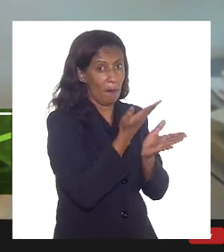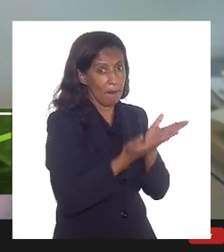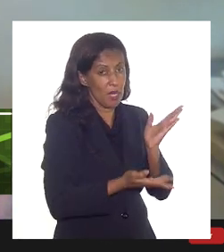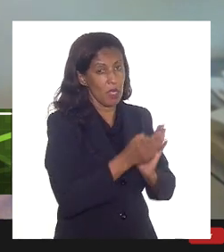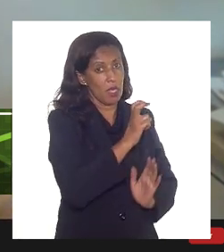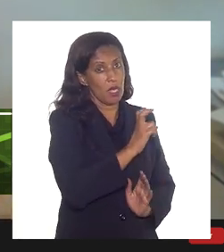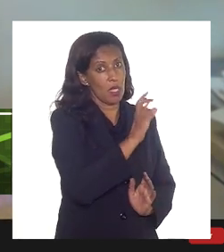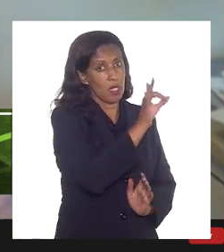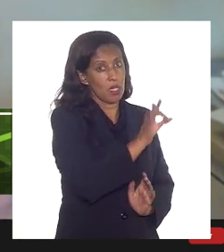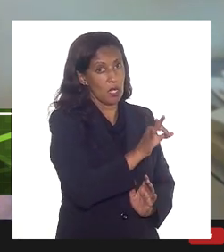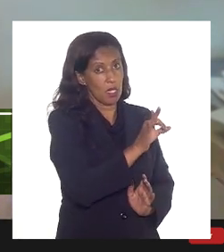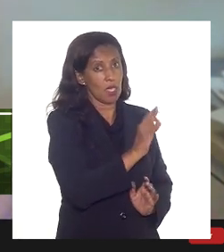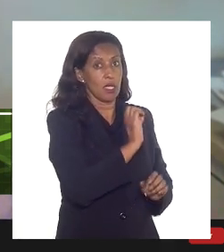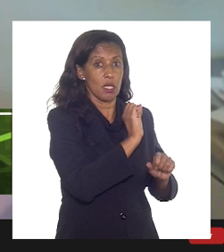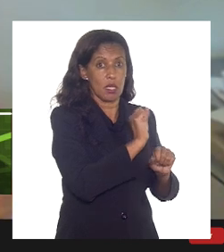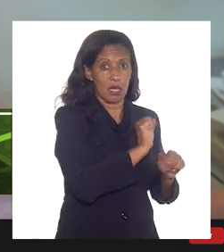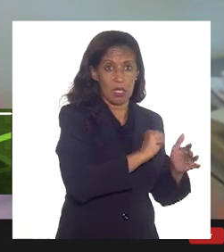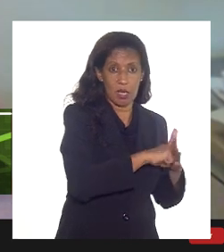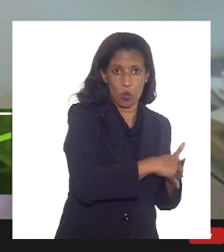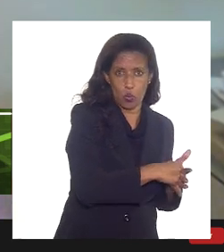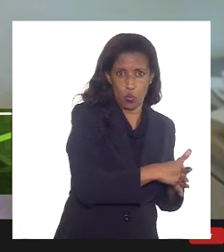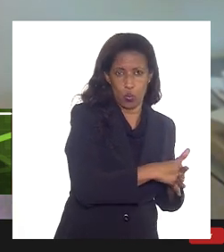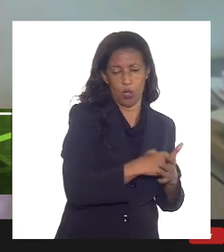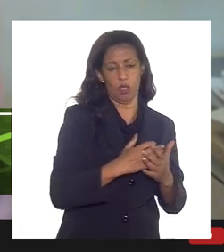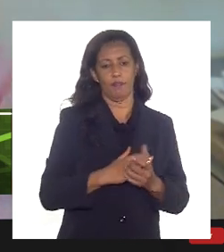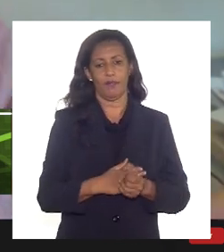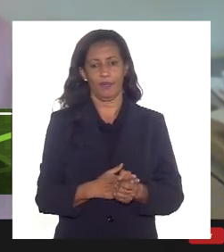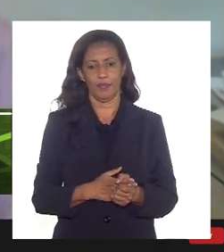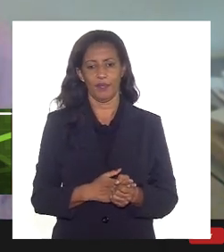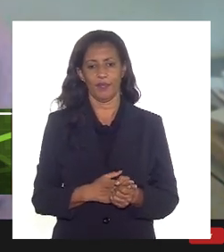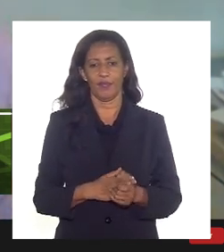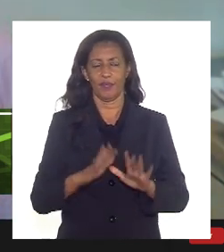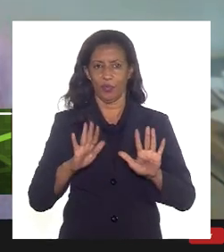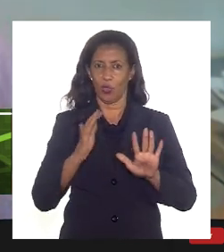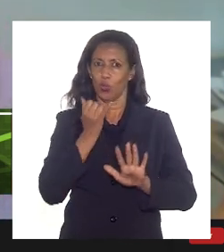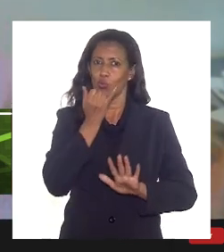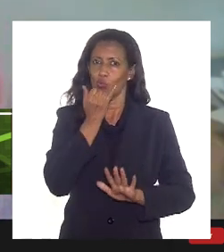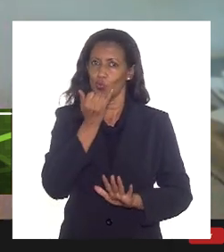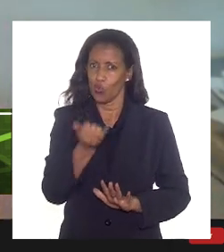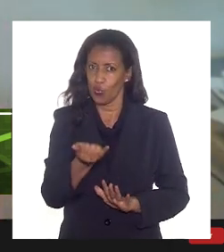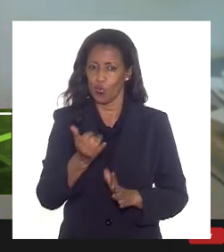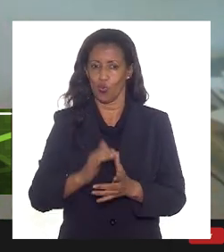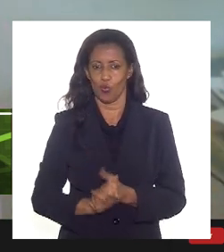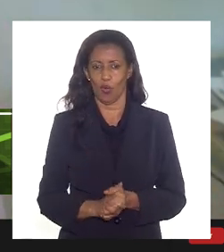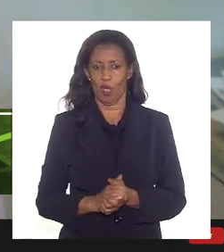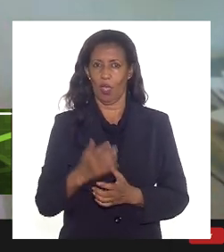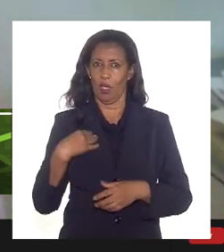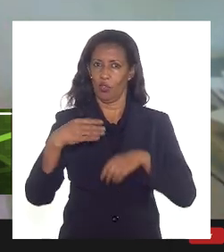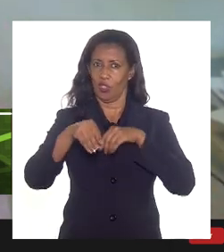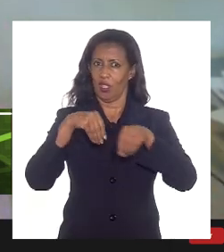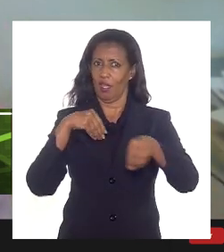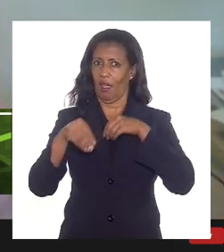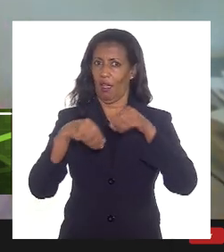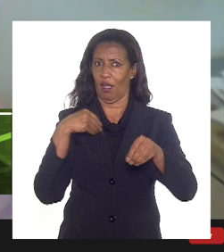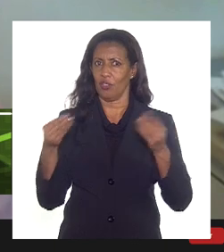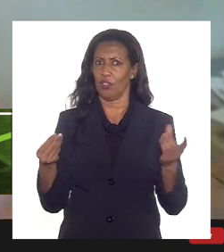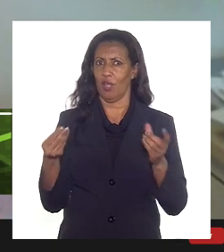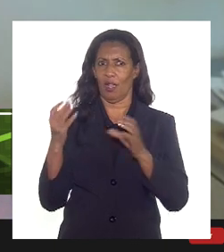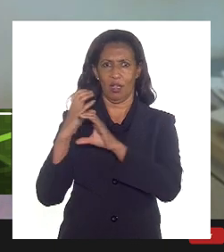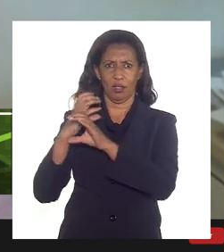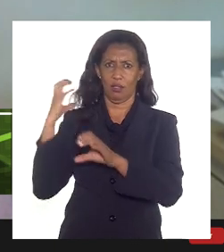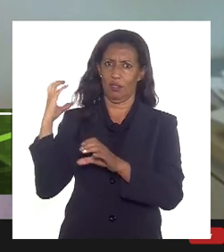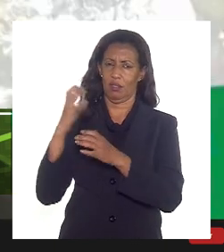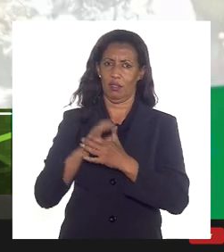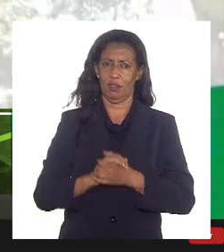5% segura para não entrar, eu falei isso, eu teria que rasgar meu diploma de dinheiro porque eu não sei fazer, ponto.